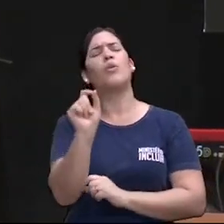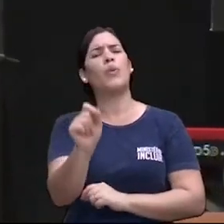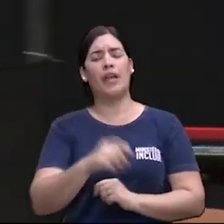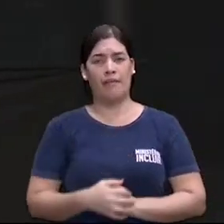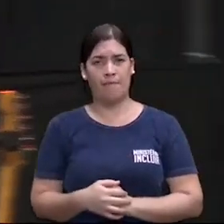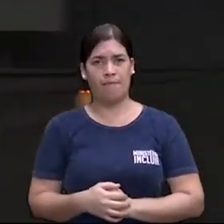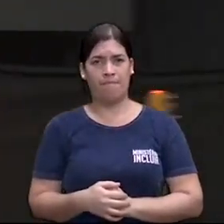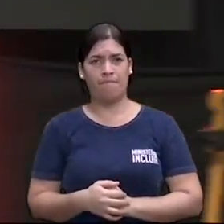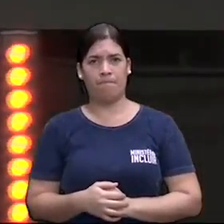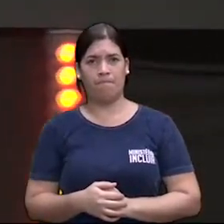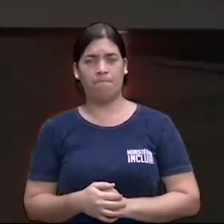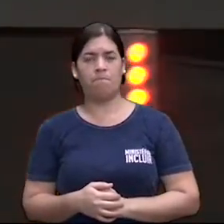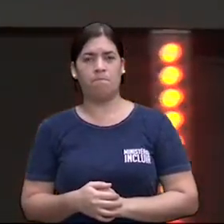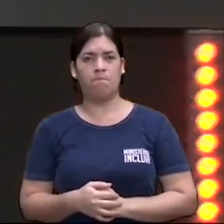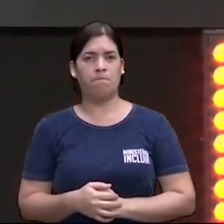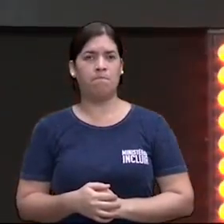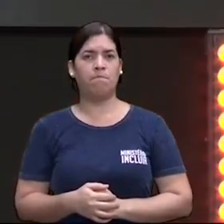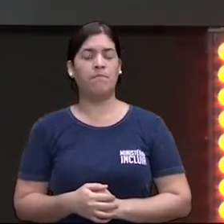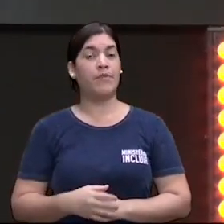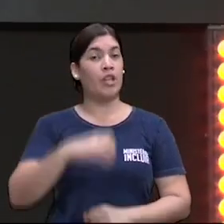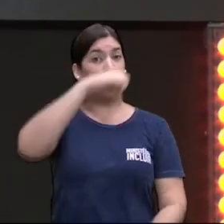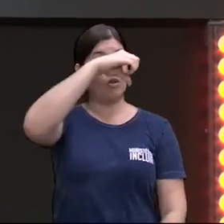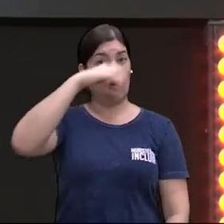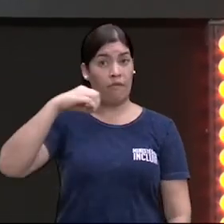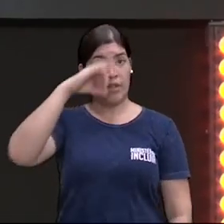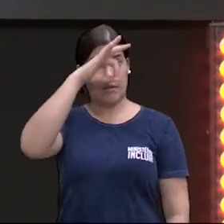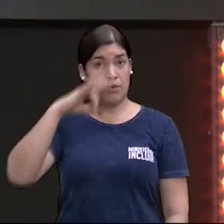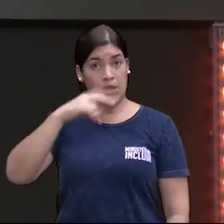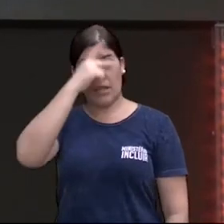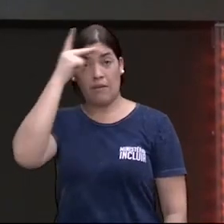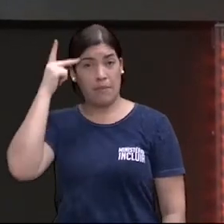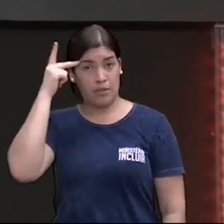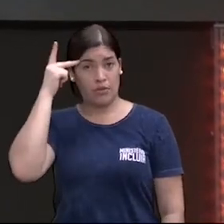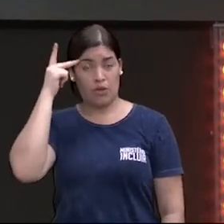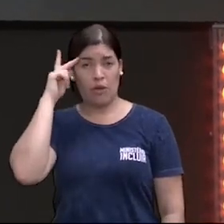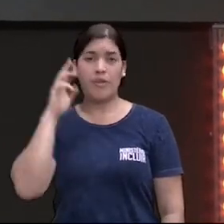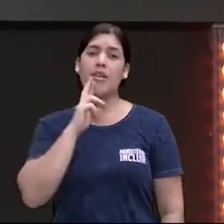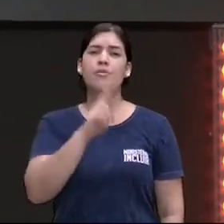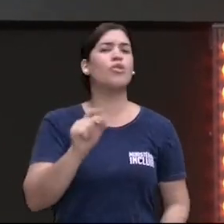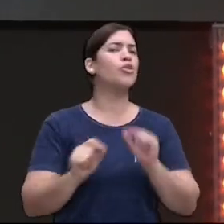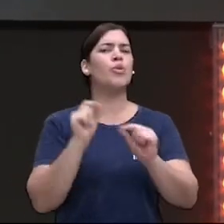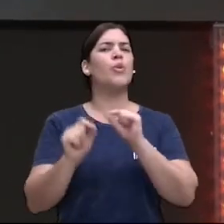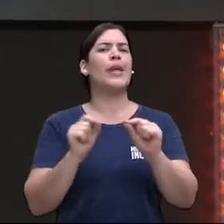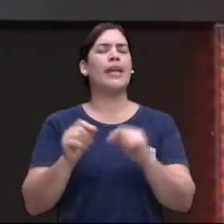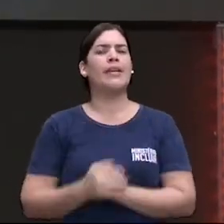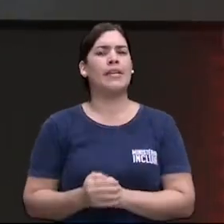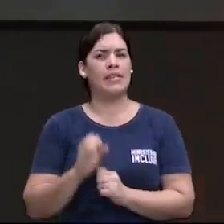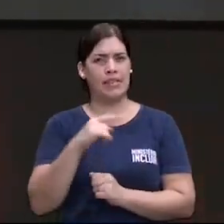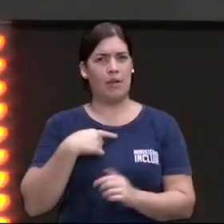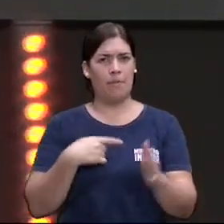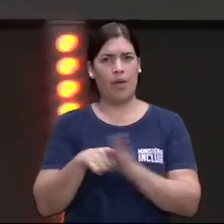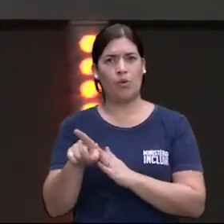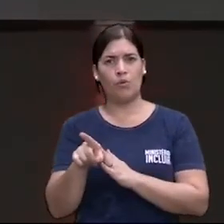O que você diria? 90% das pessoas aqui, ou talvez 99, vão dizer